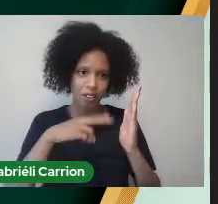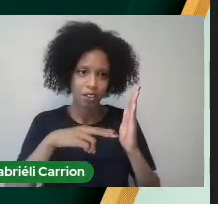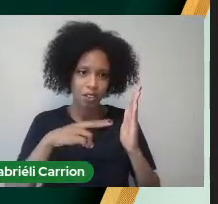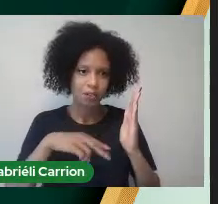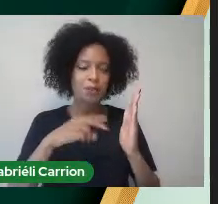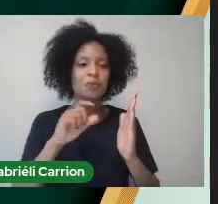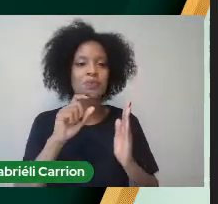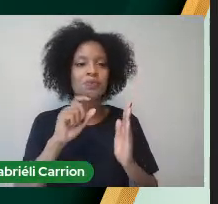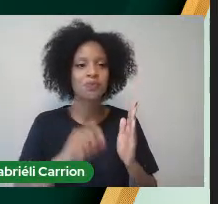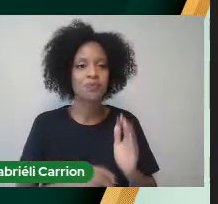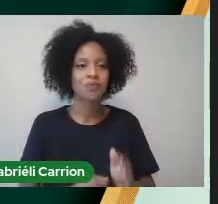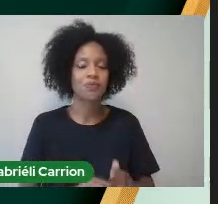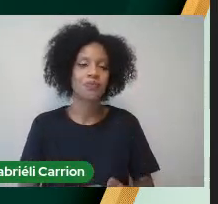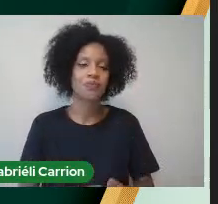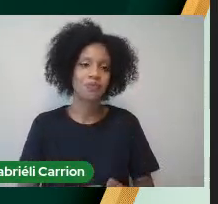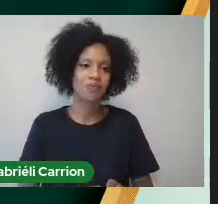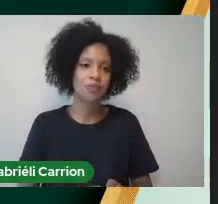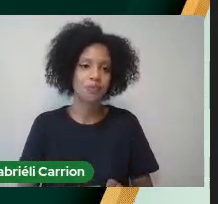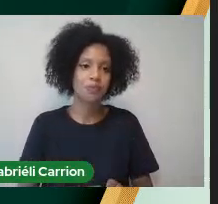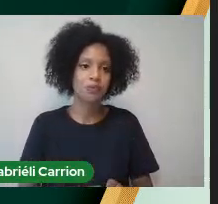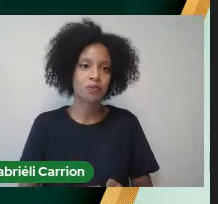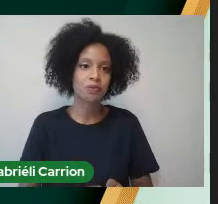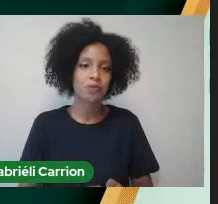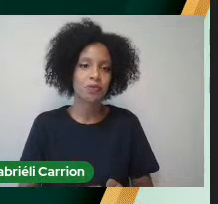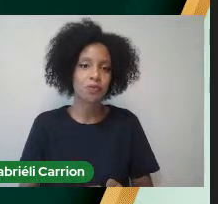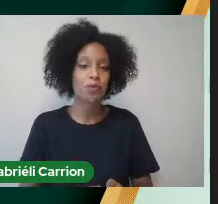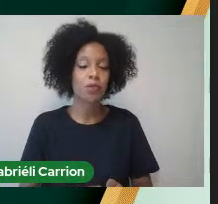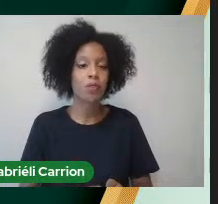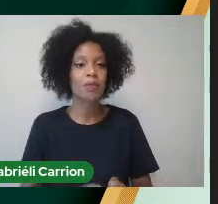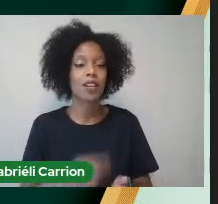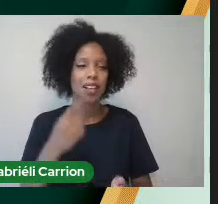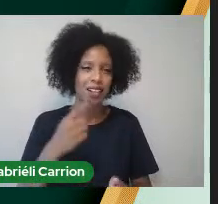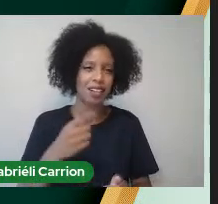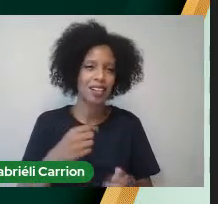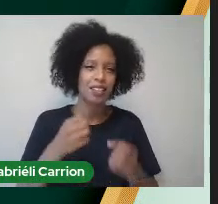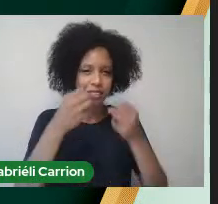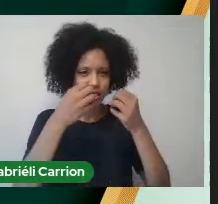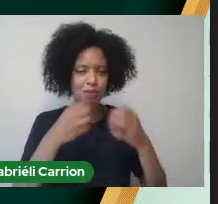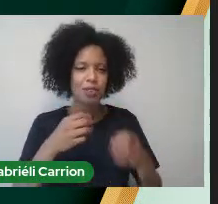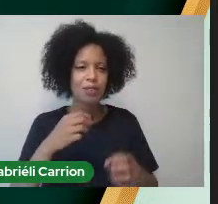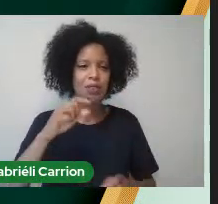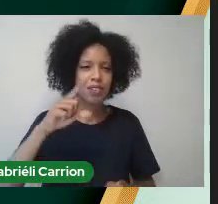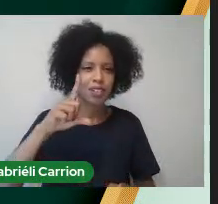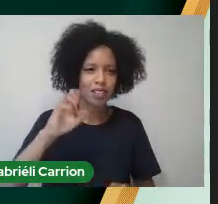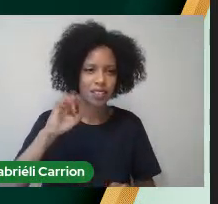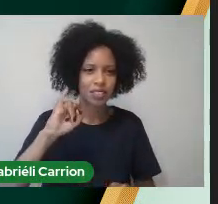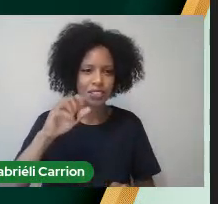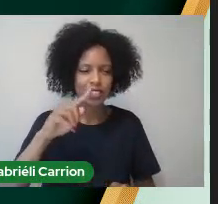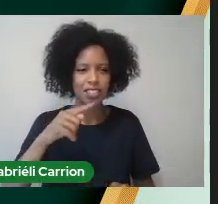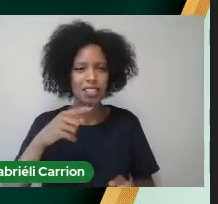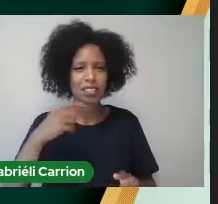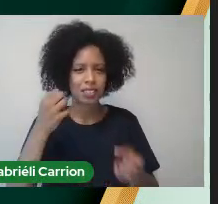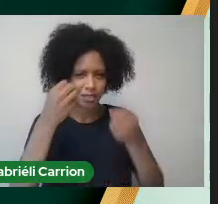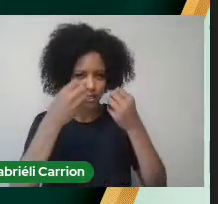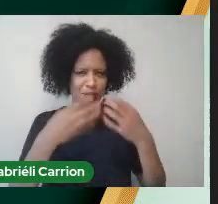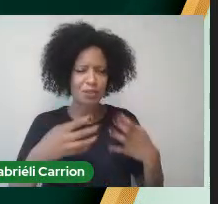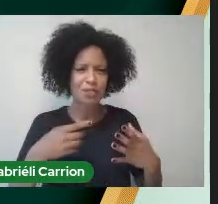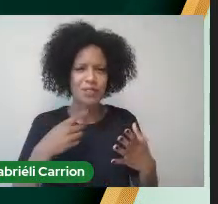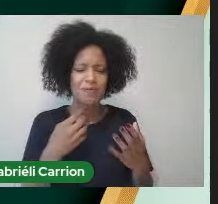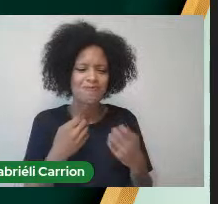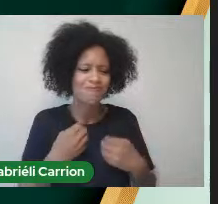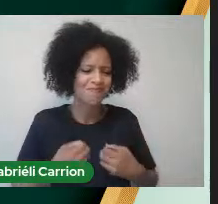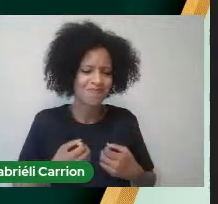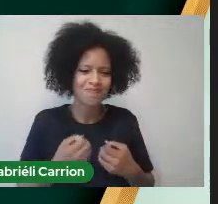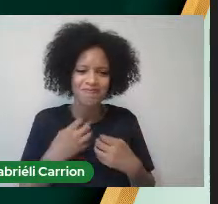Para vocês E aí Quando a Michele Comentou Que ela não tem Palavras Para exprimir